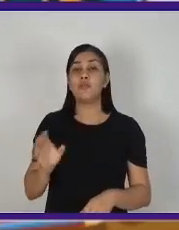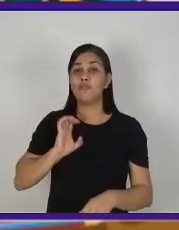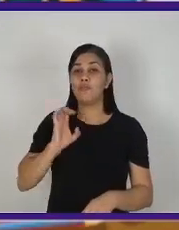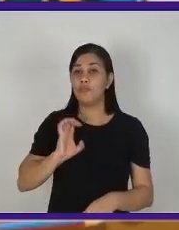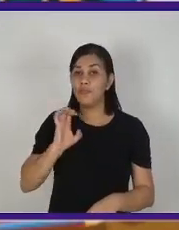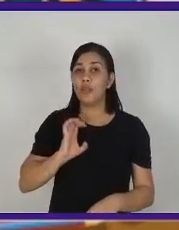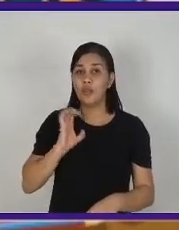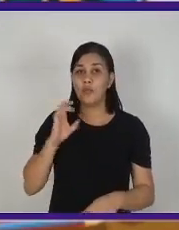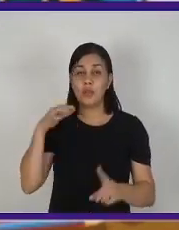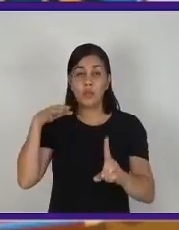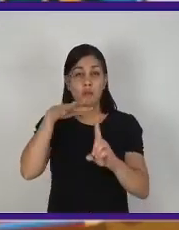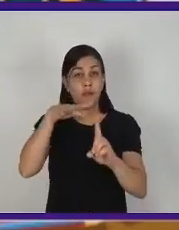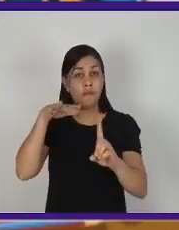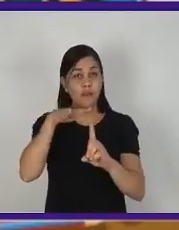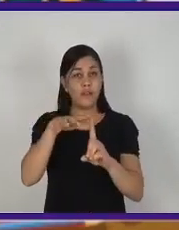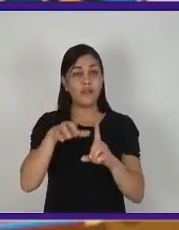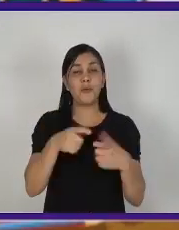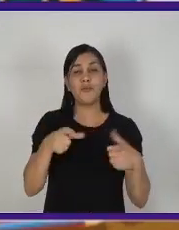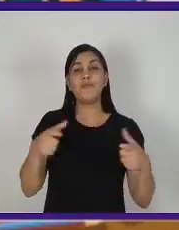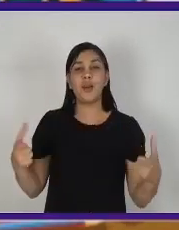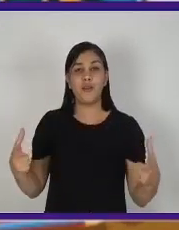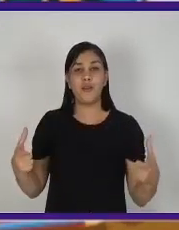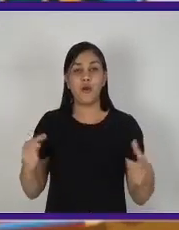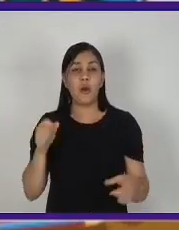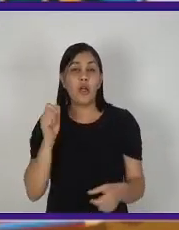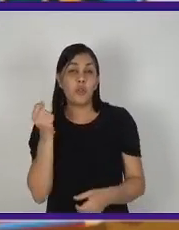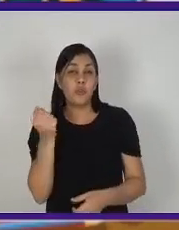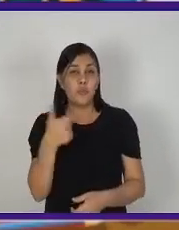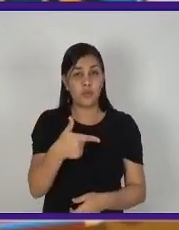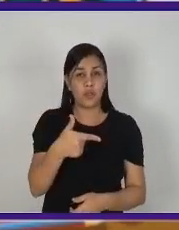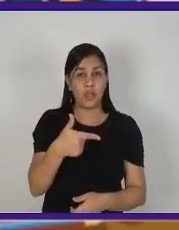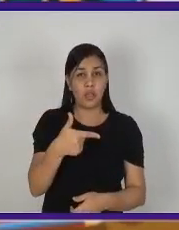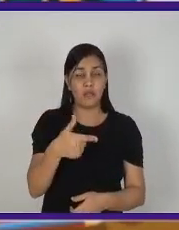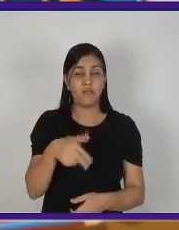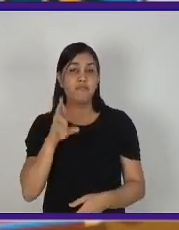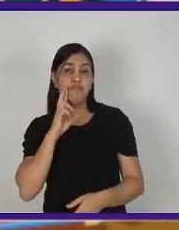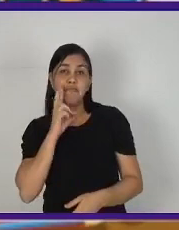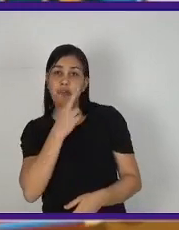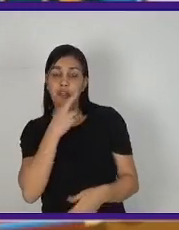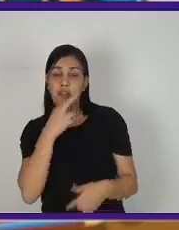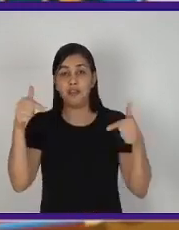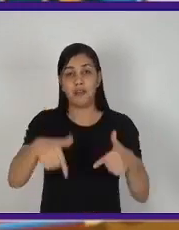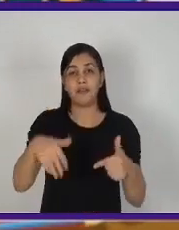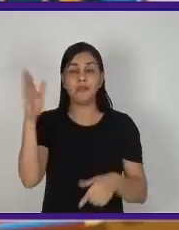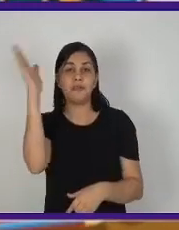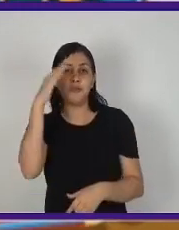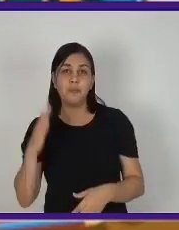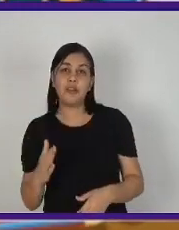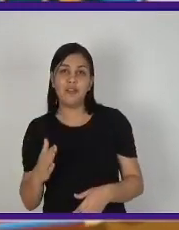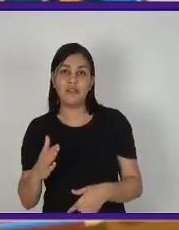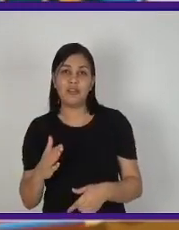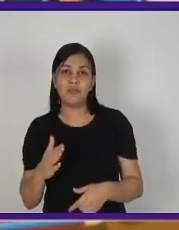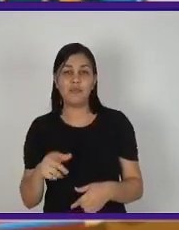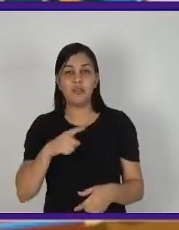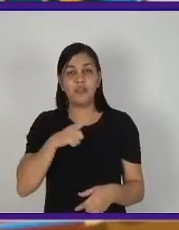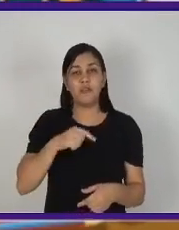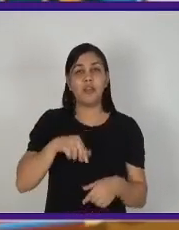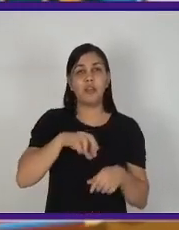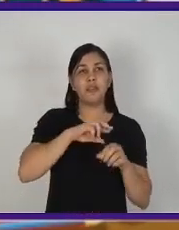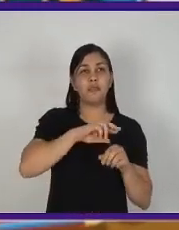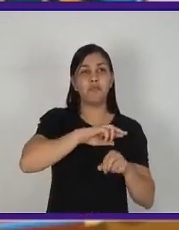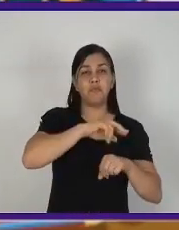influência maior do que, por exemplo, uma rede de restaurantes aqui do Brasil teria em outros países lá fora.